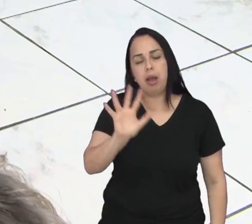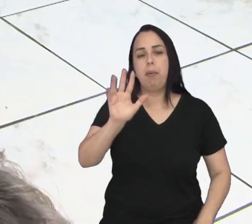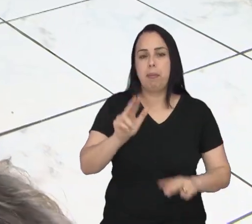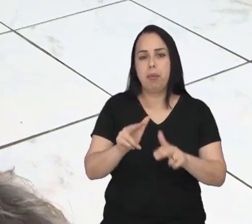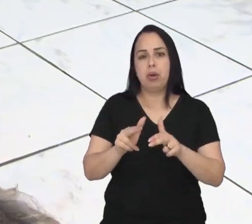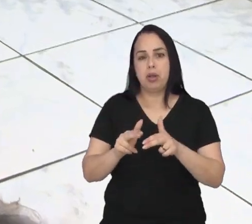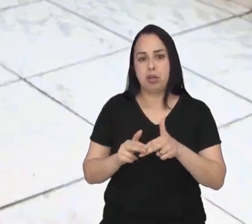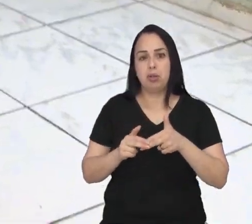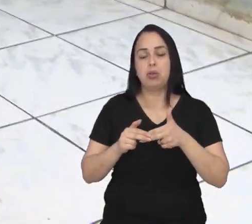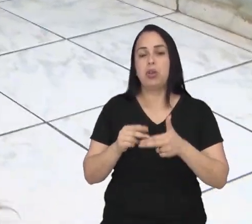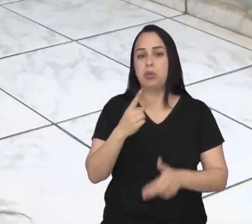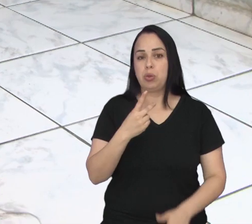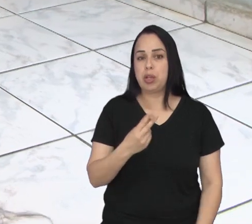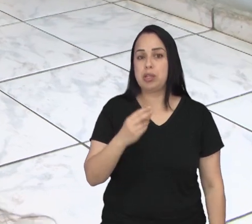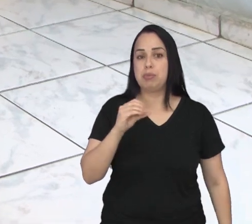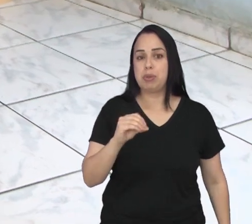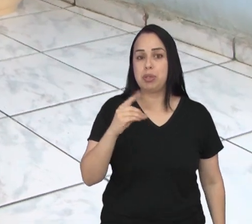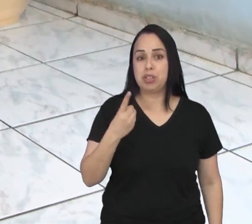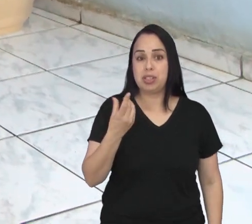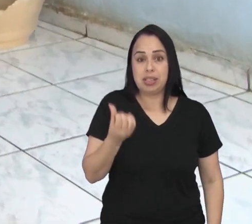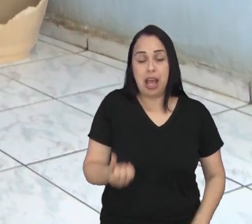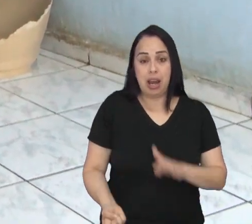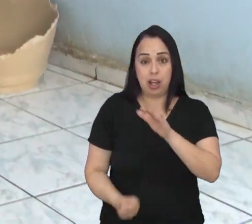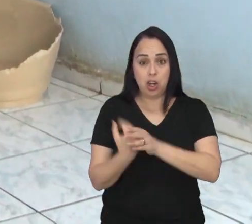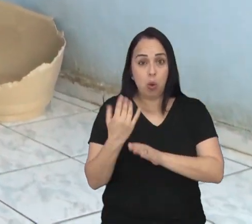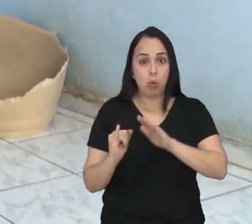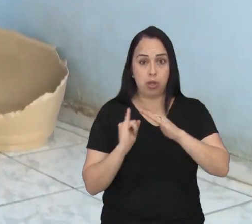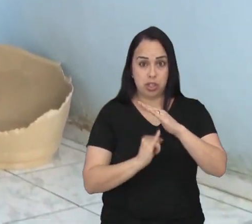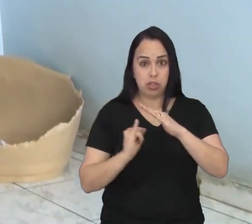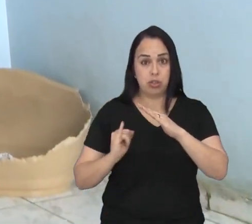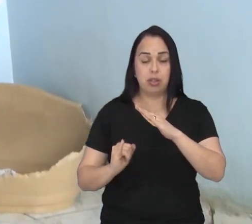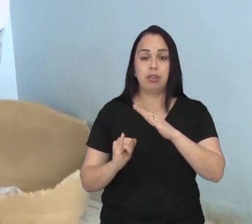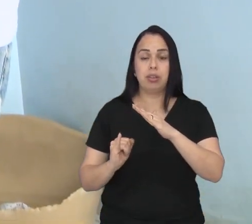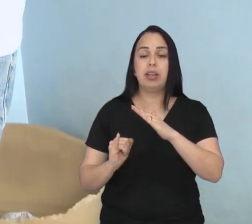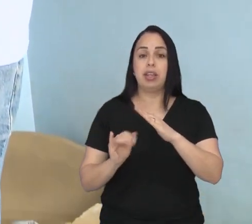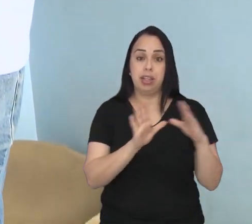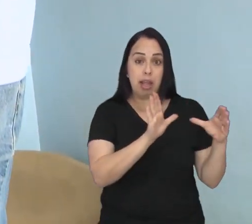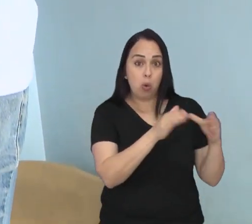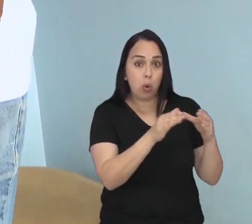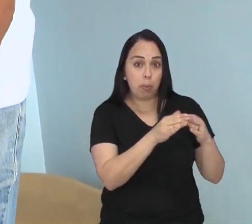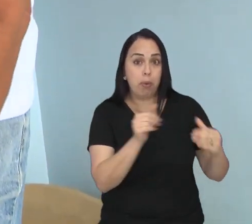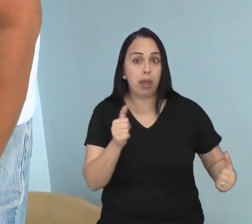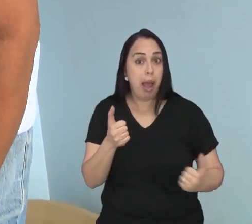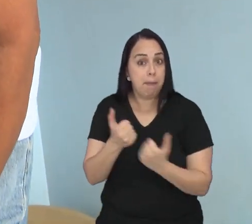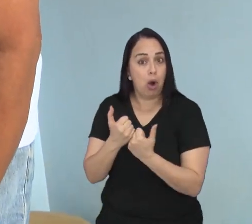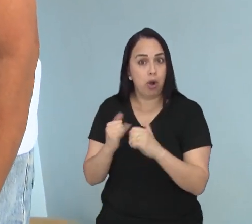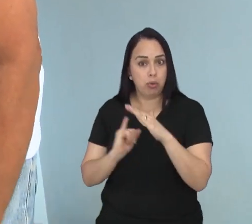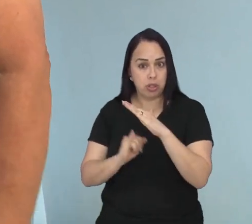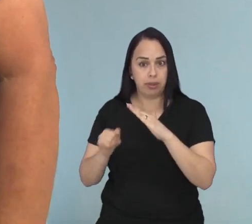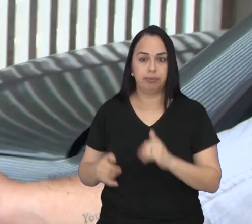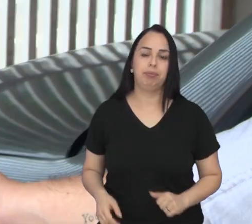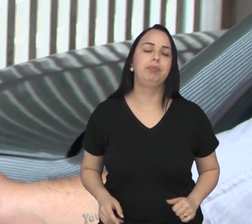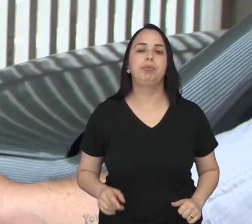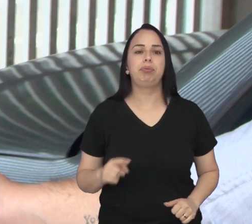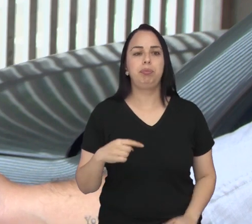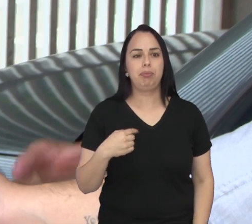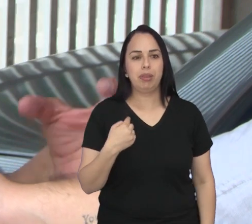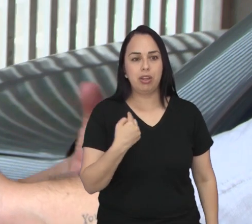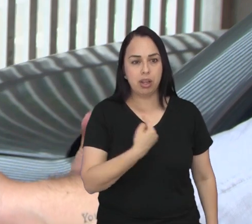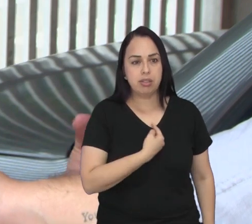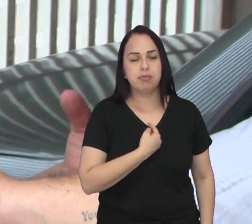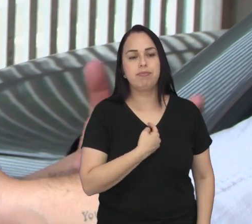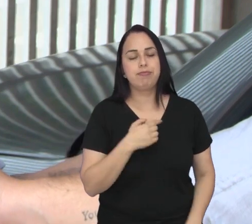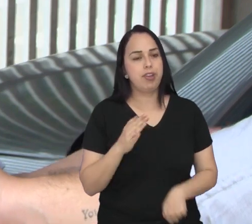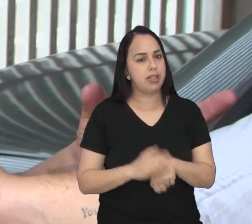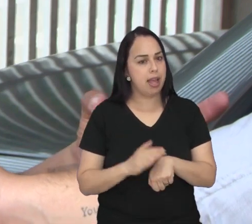Por isso, em 2016, criou um instituto e hoje conta com um grupo de apoio. A gente faz